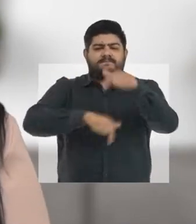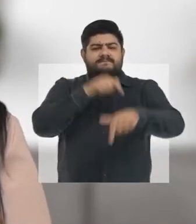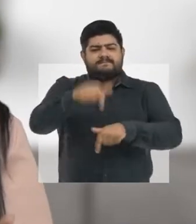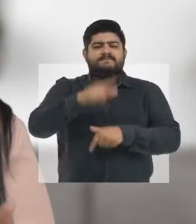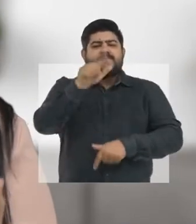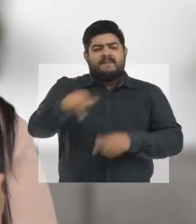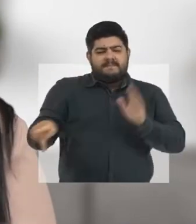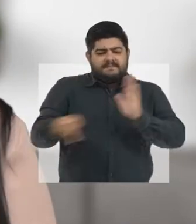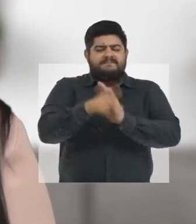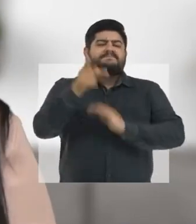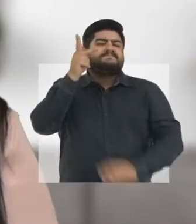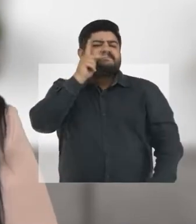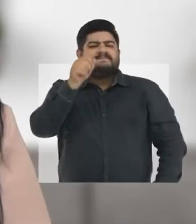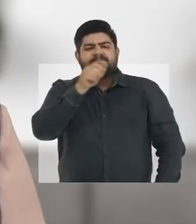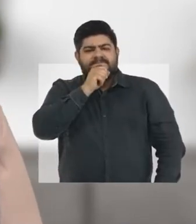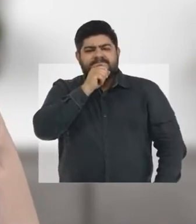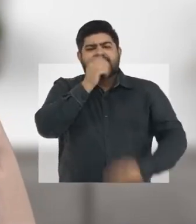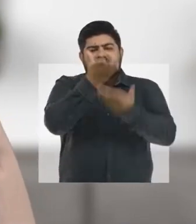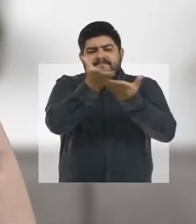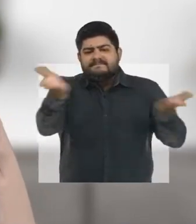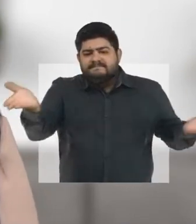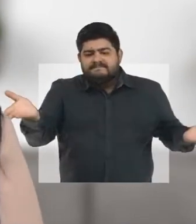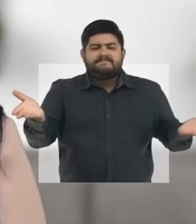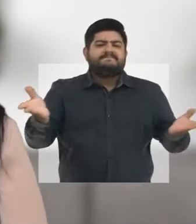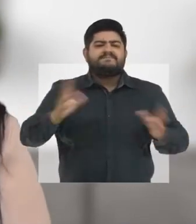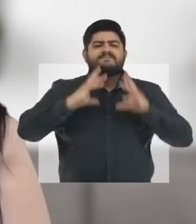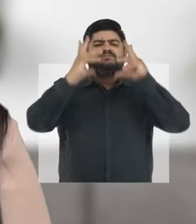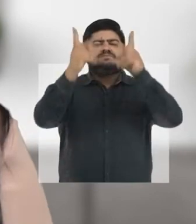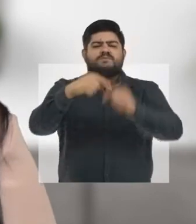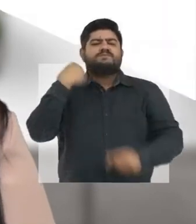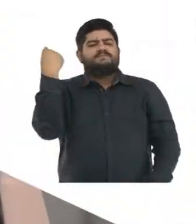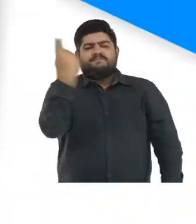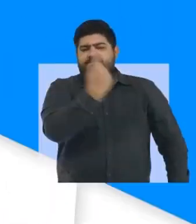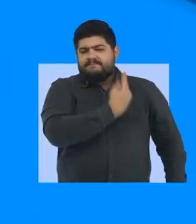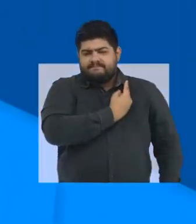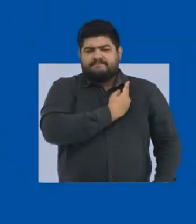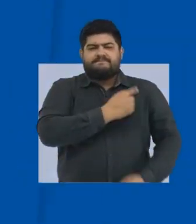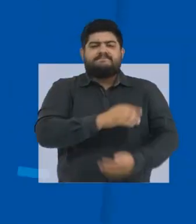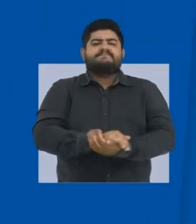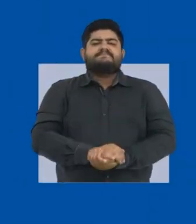É por Porto Velho, é por você, é por todos nós.